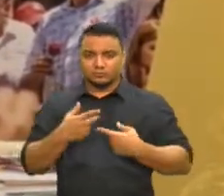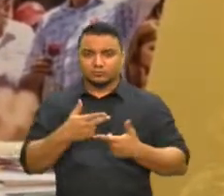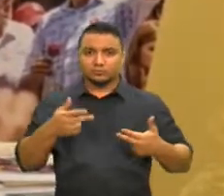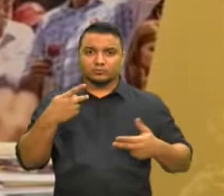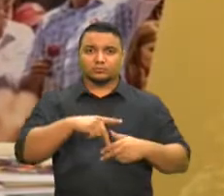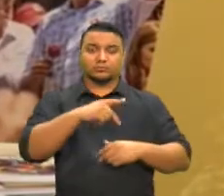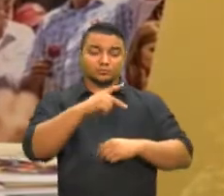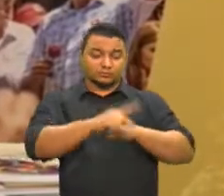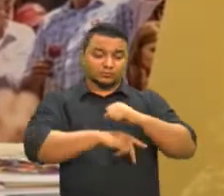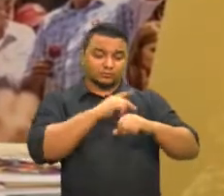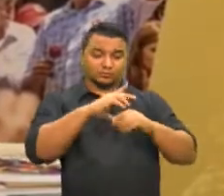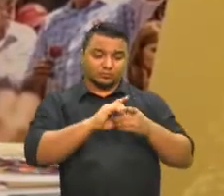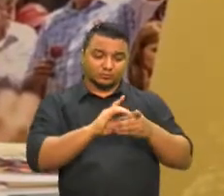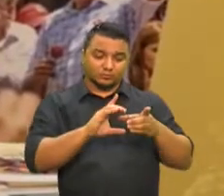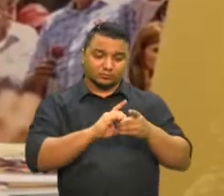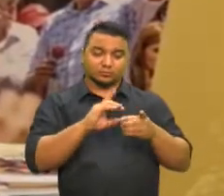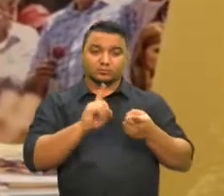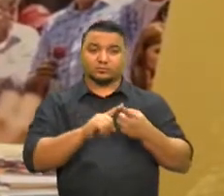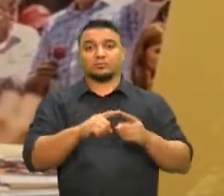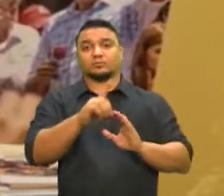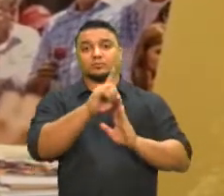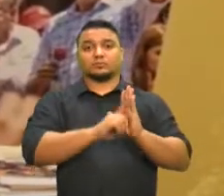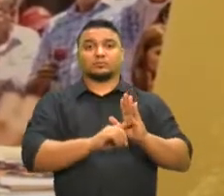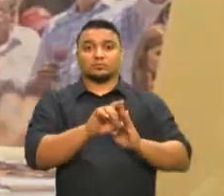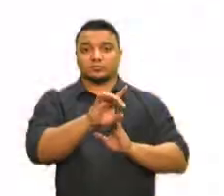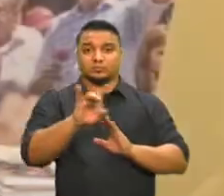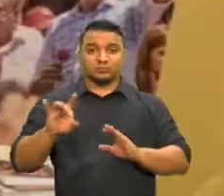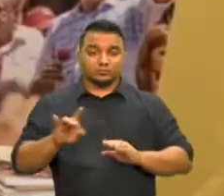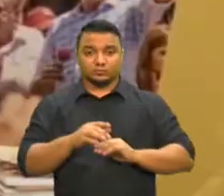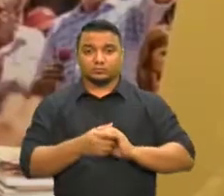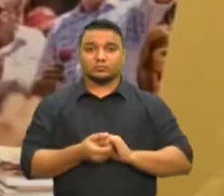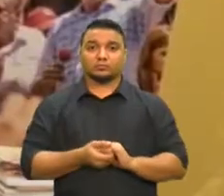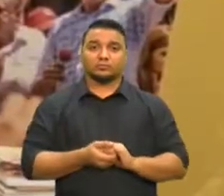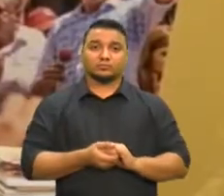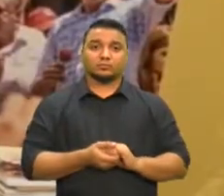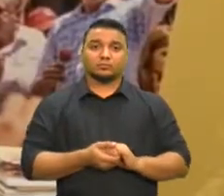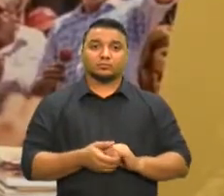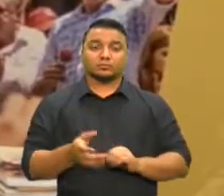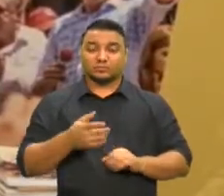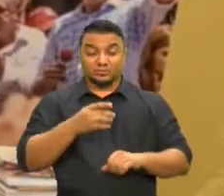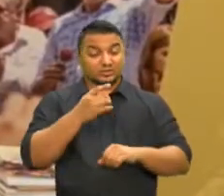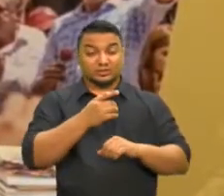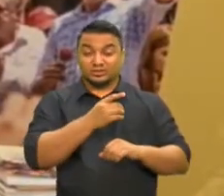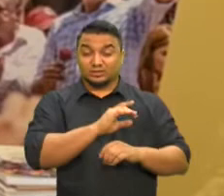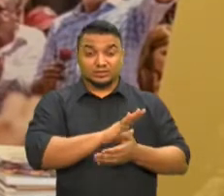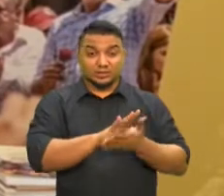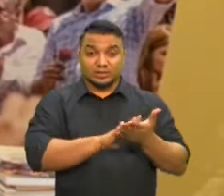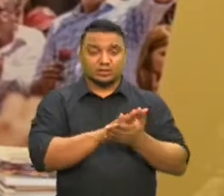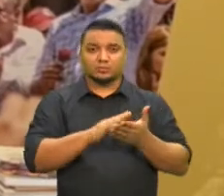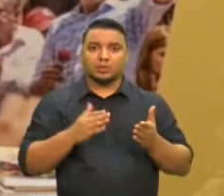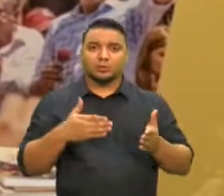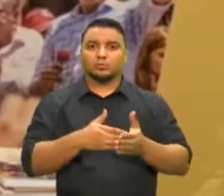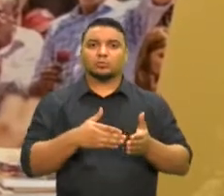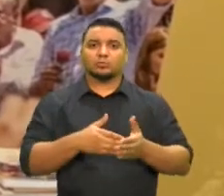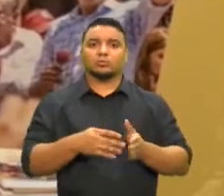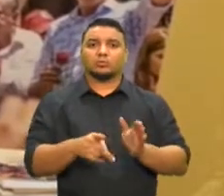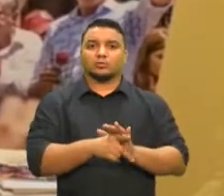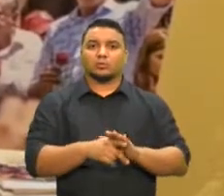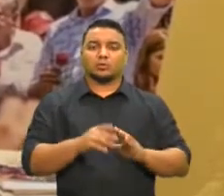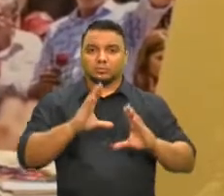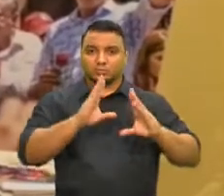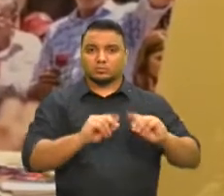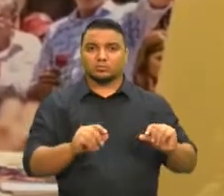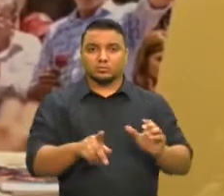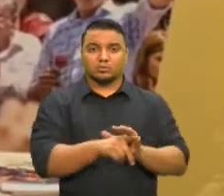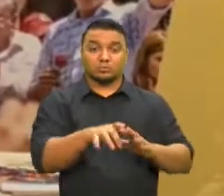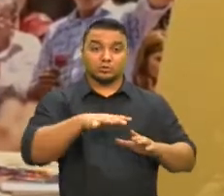democracia e aos direitos do povo, nada disso interdita a derrocada geral de